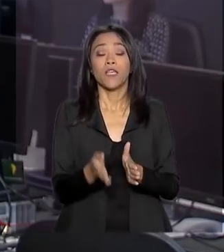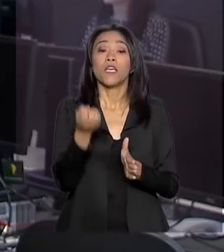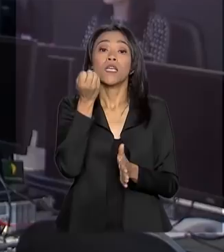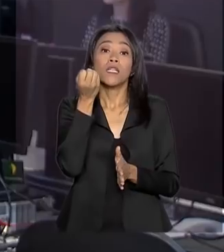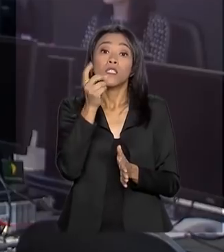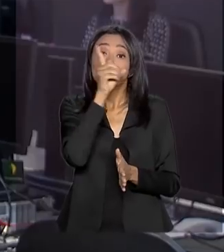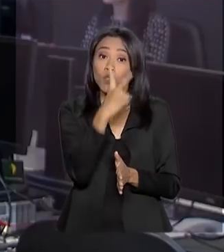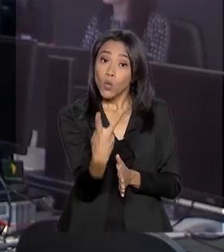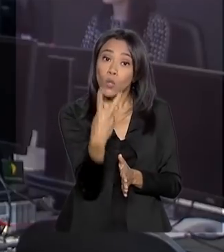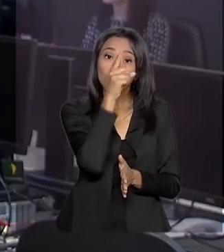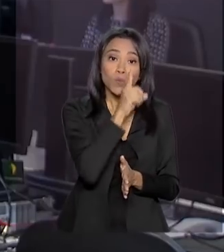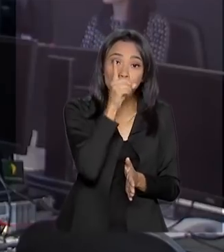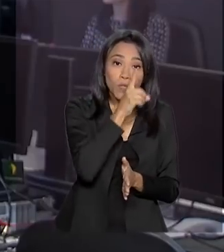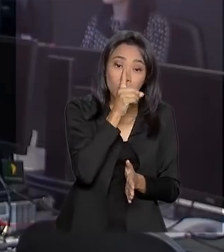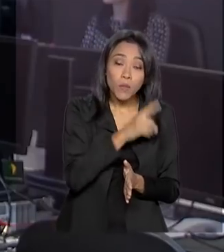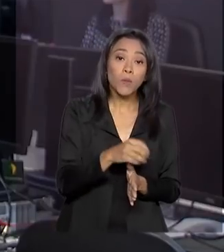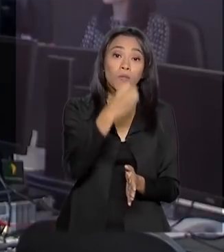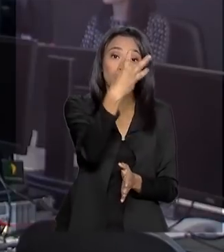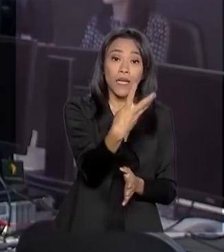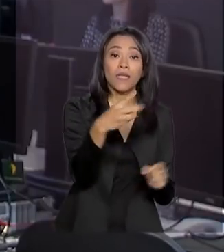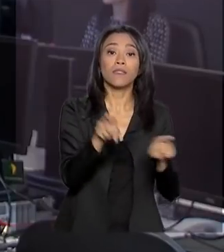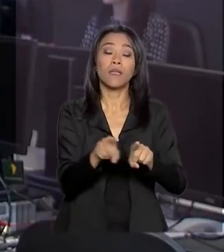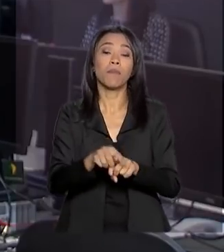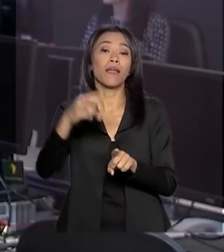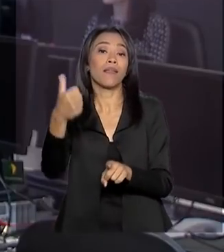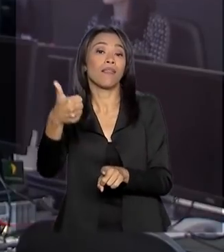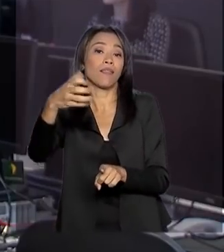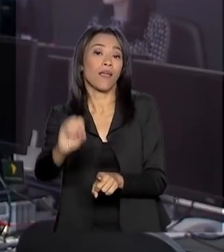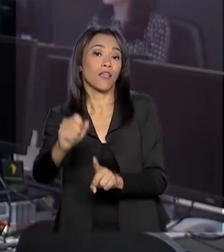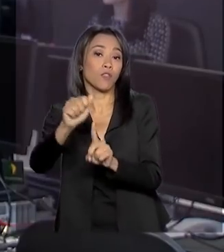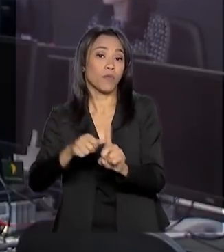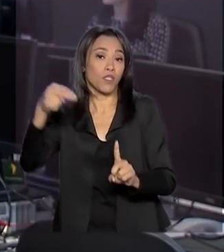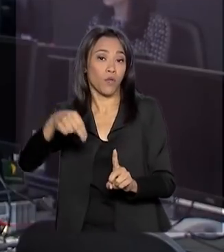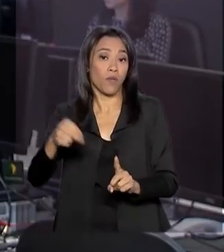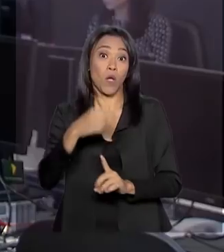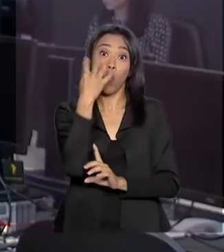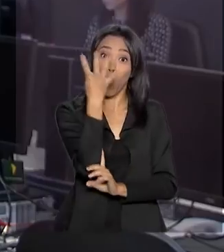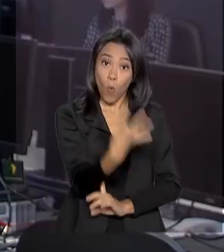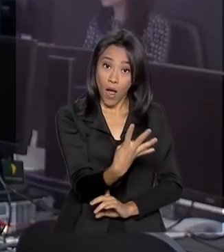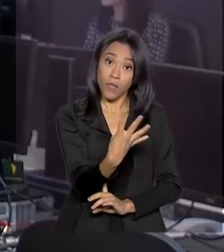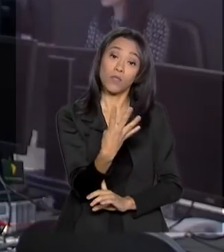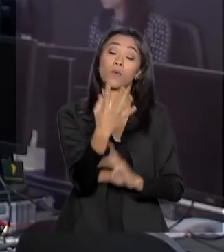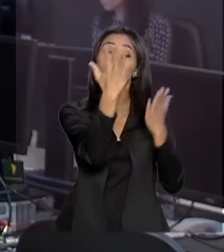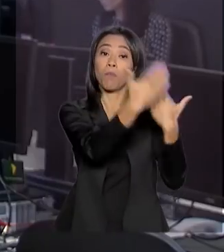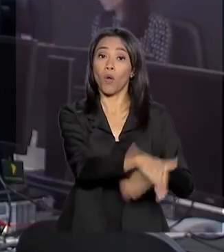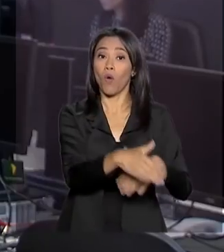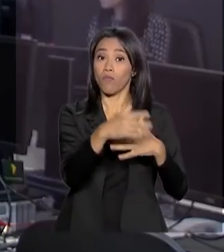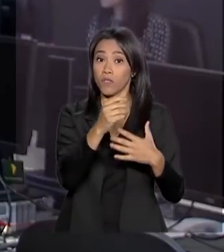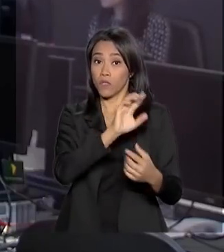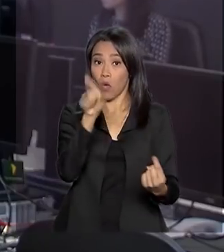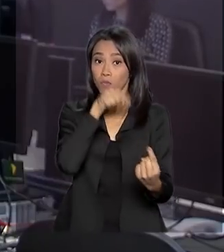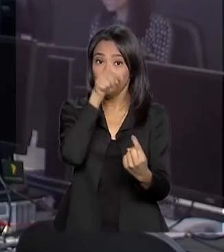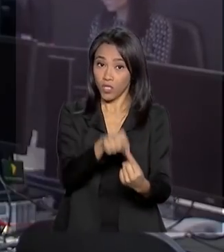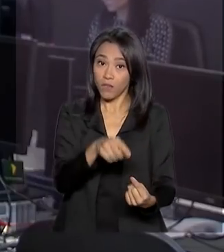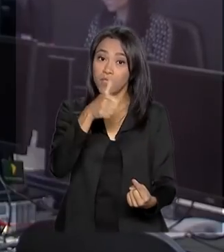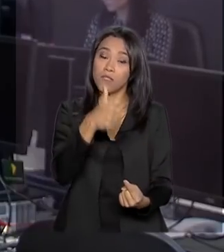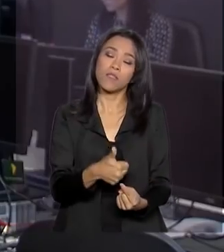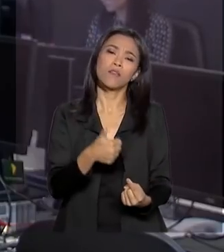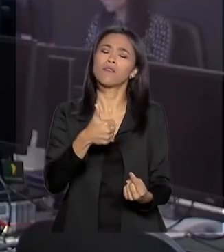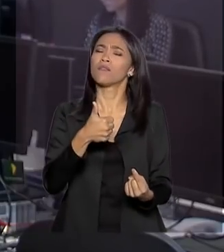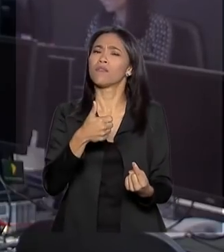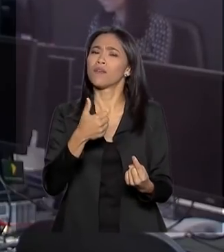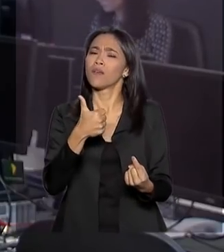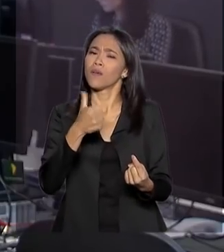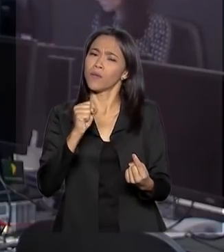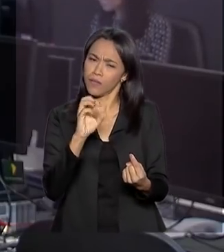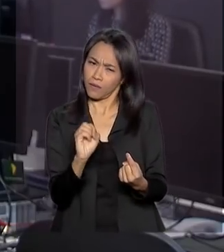domingos, 3 e 10 de novembro. O exame é formado por quatro provas objetivas, conceito em teta de questões, além de uma